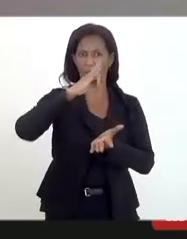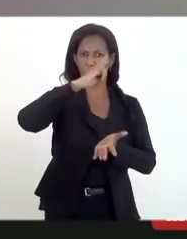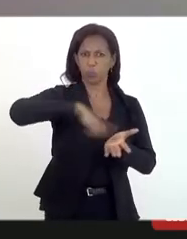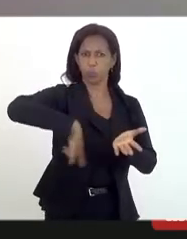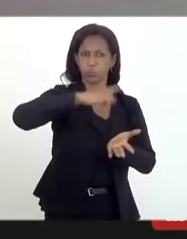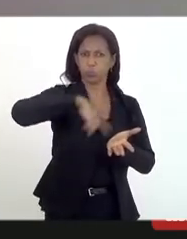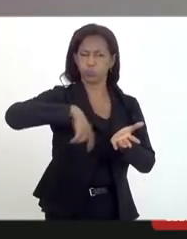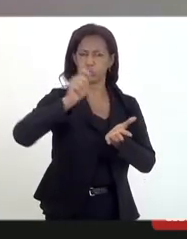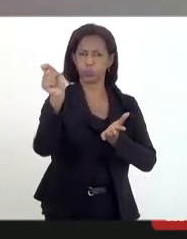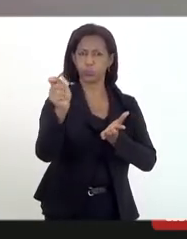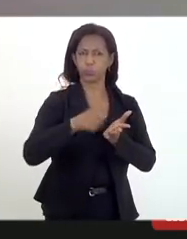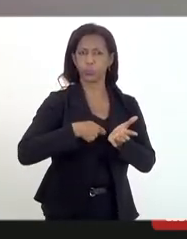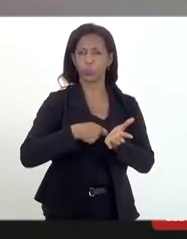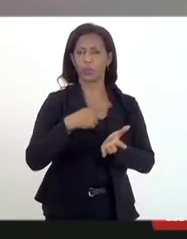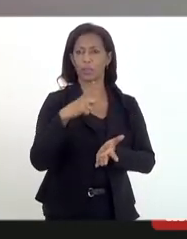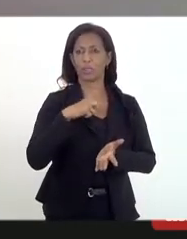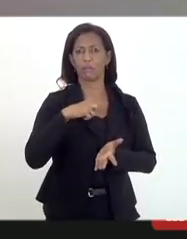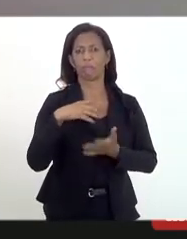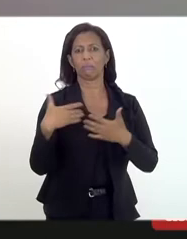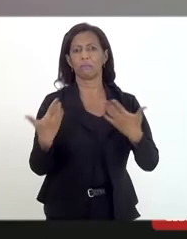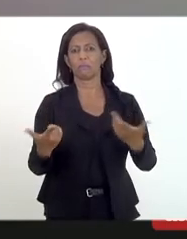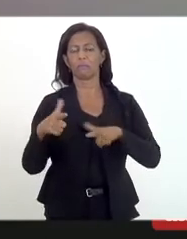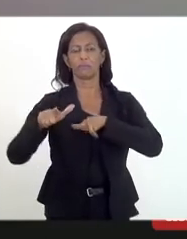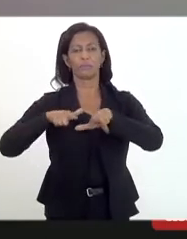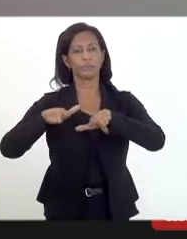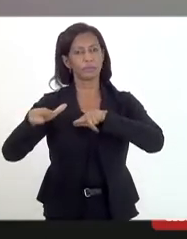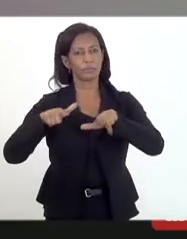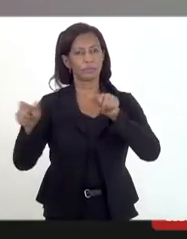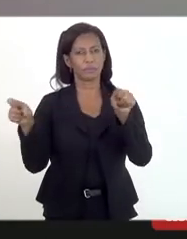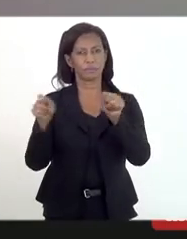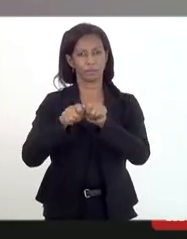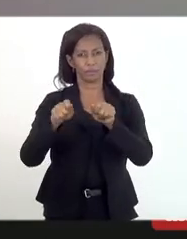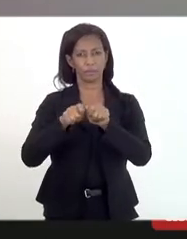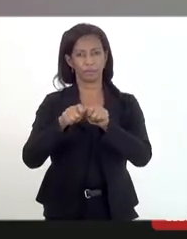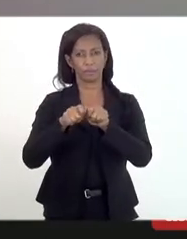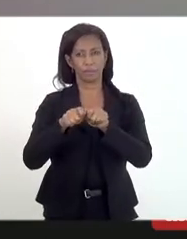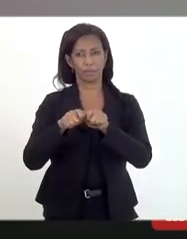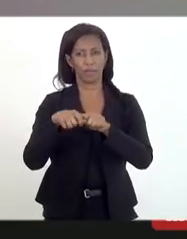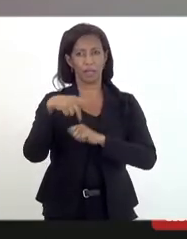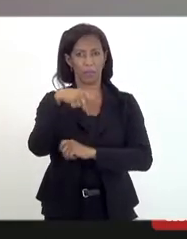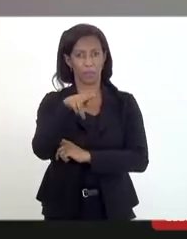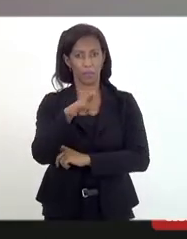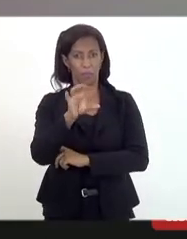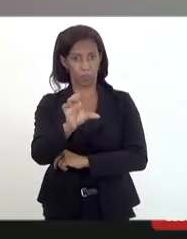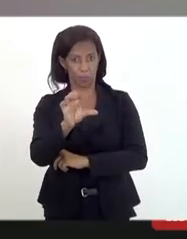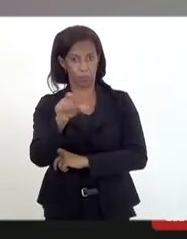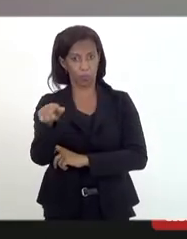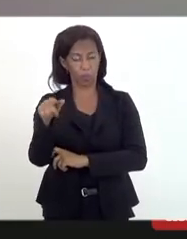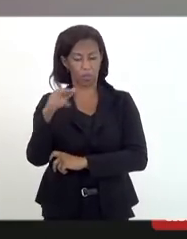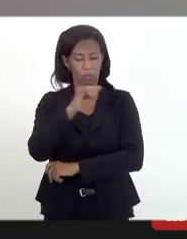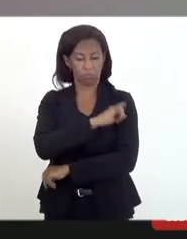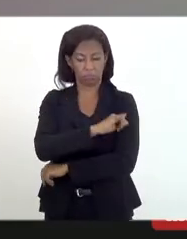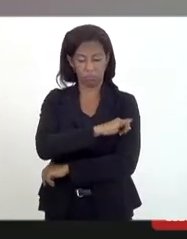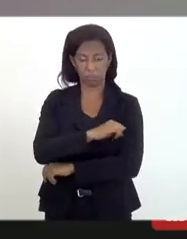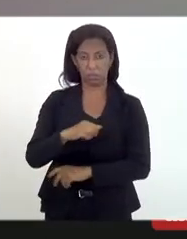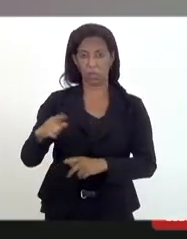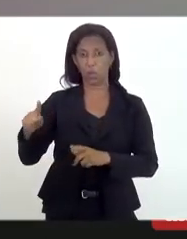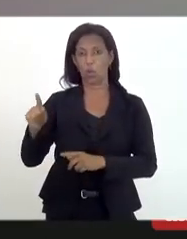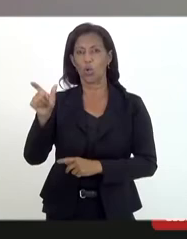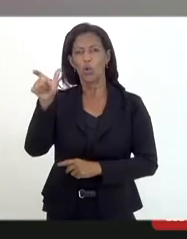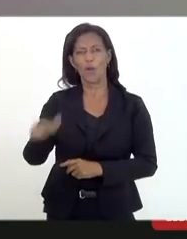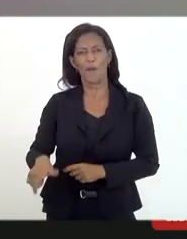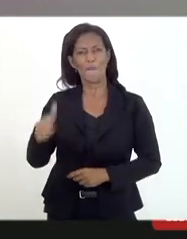livros. Tem até um trabalho feito no âmbito da PUC do Rio de Janeiro a partir de uma iniciativa de Mãe Beata.